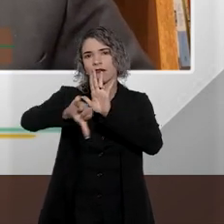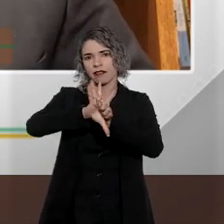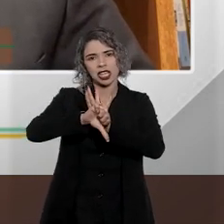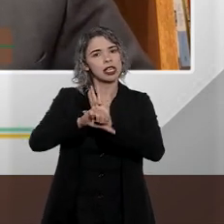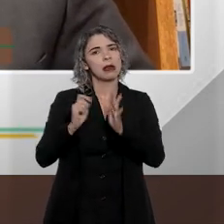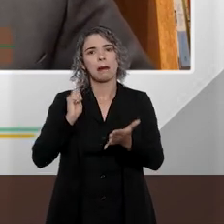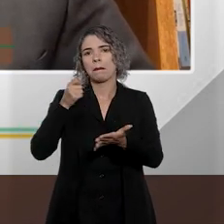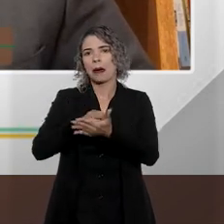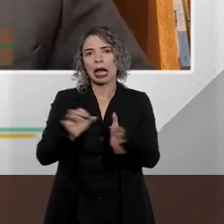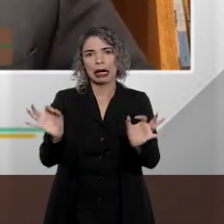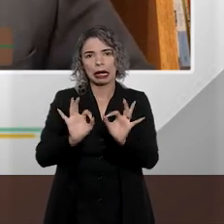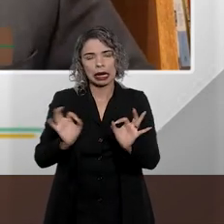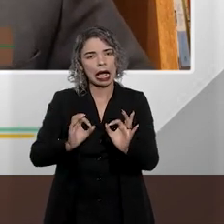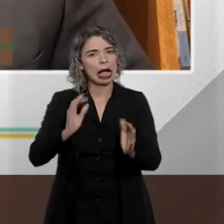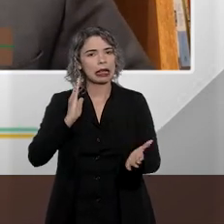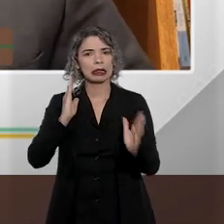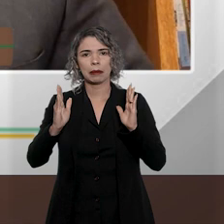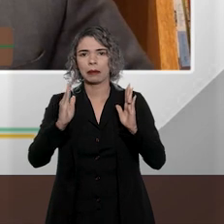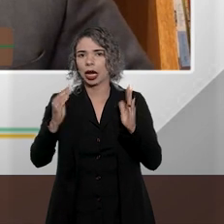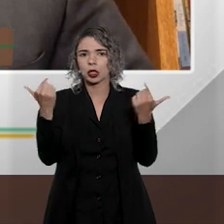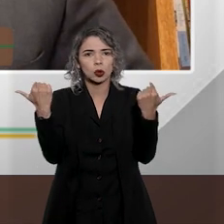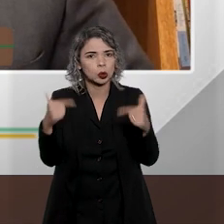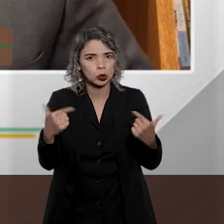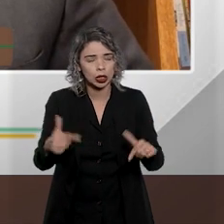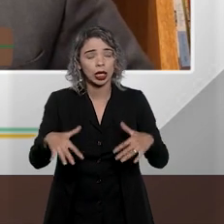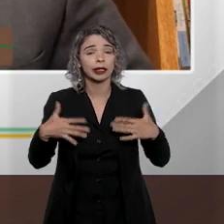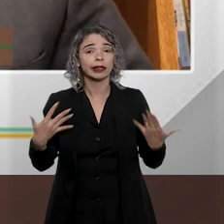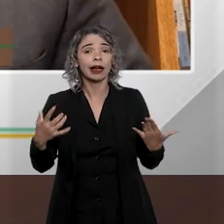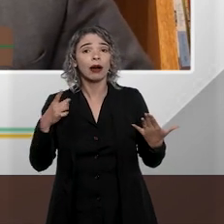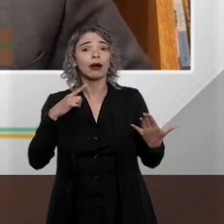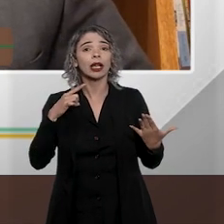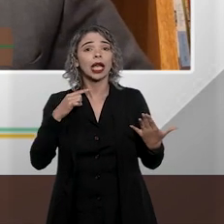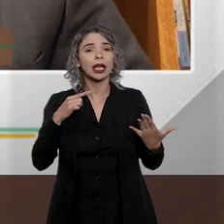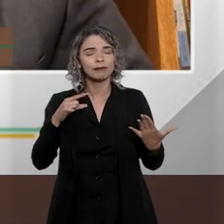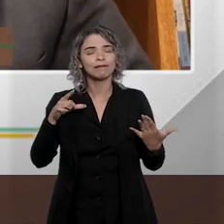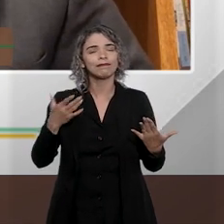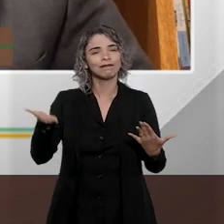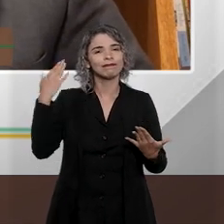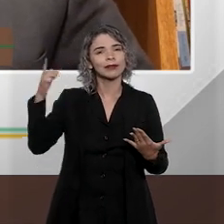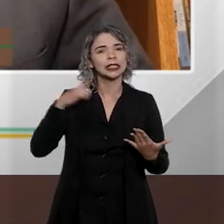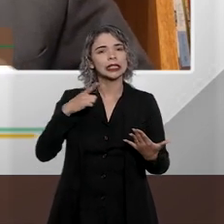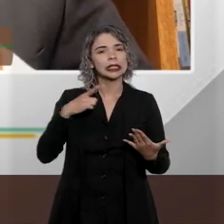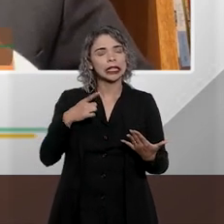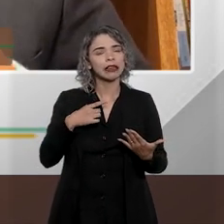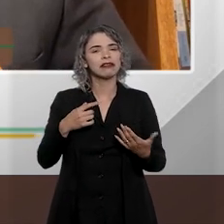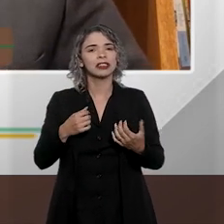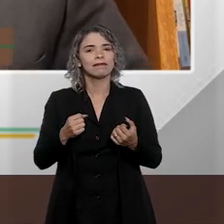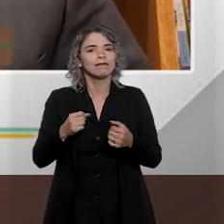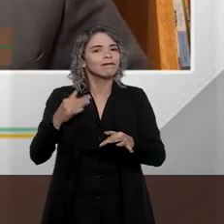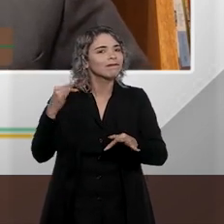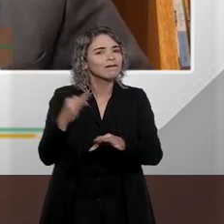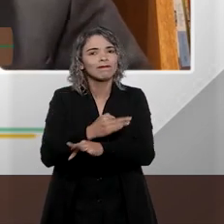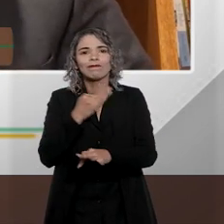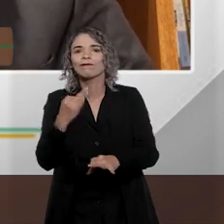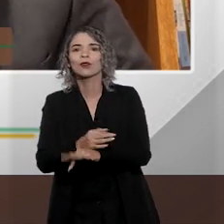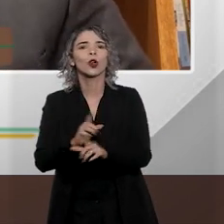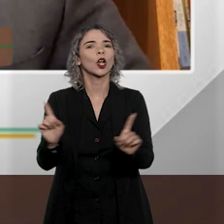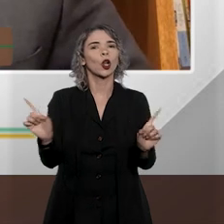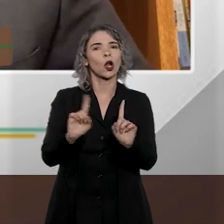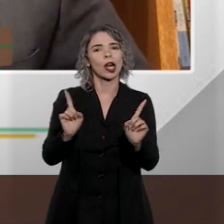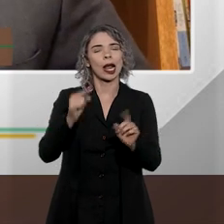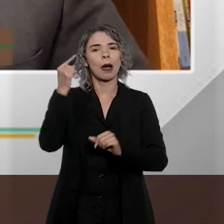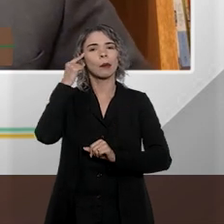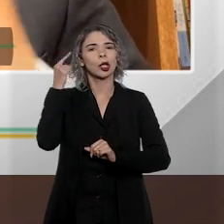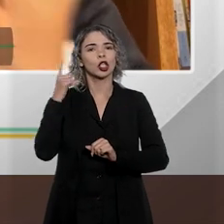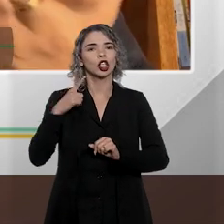fiançada e prescritível. Mas a doutrina brasileira, lamentavelmente, criou muita resistência a isso, criou a ideia falsa